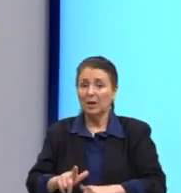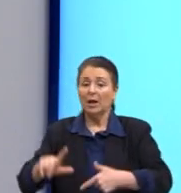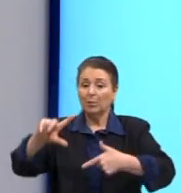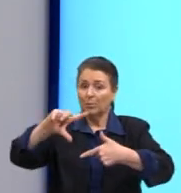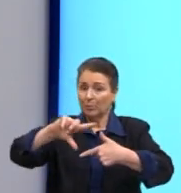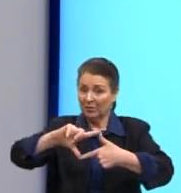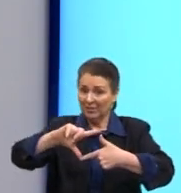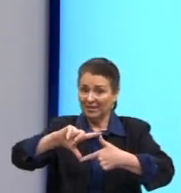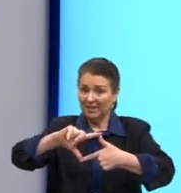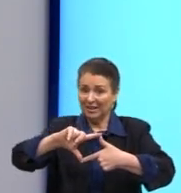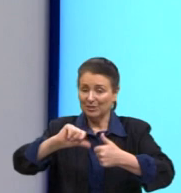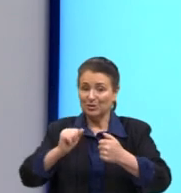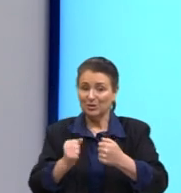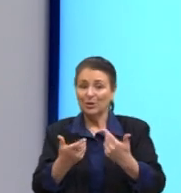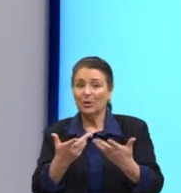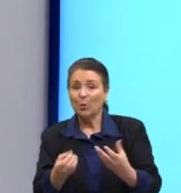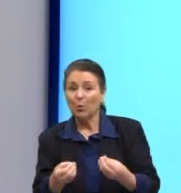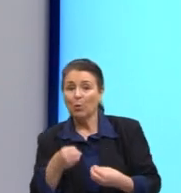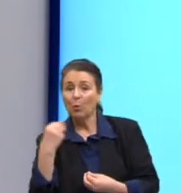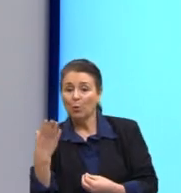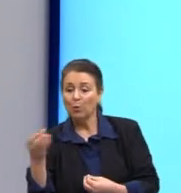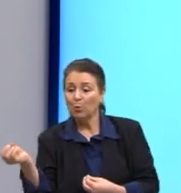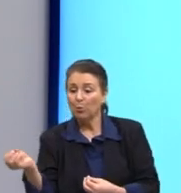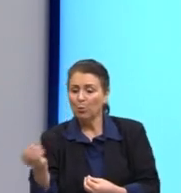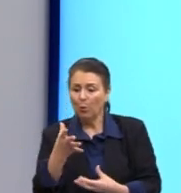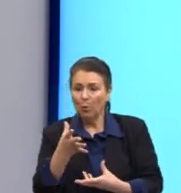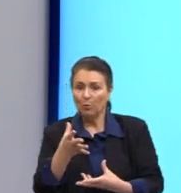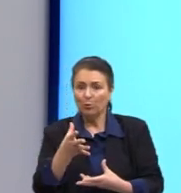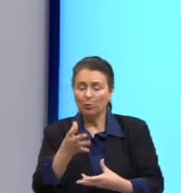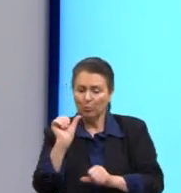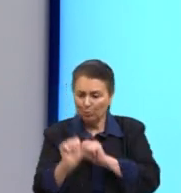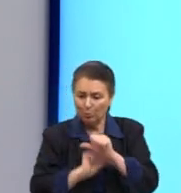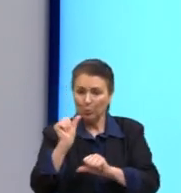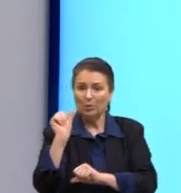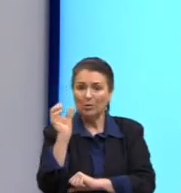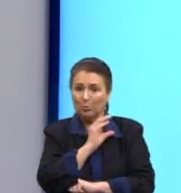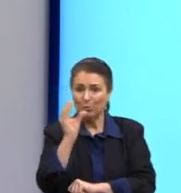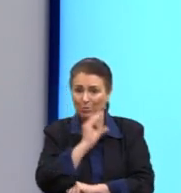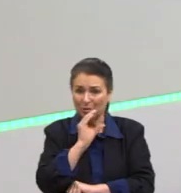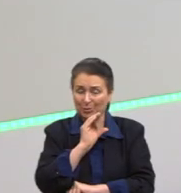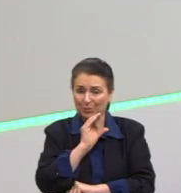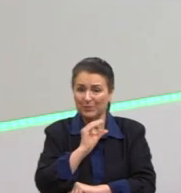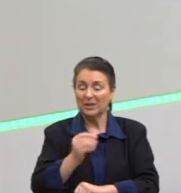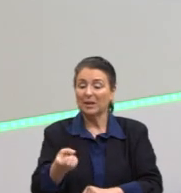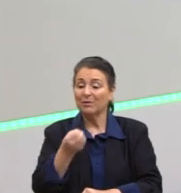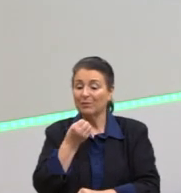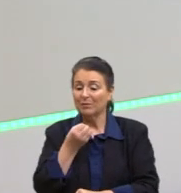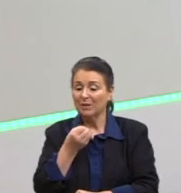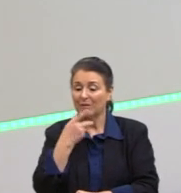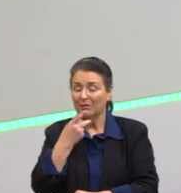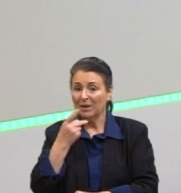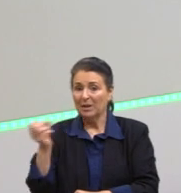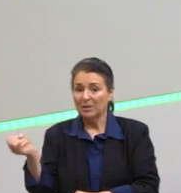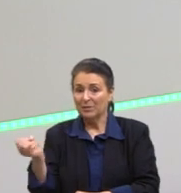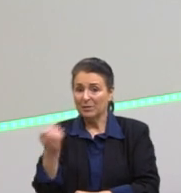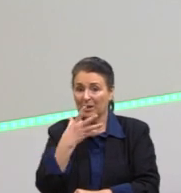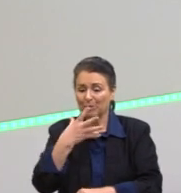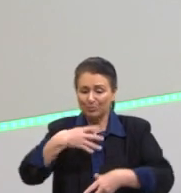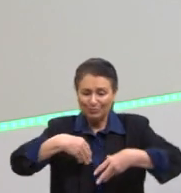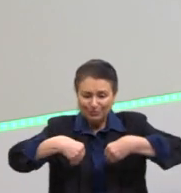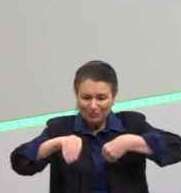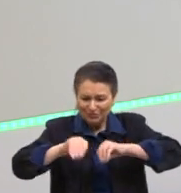líquida que o Bauman se refere, traz todos esses traços de troca, de fluidez, de liquidez.